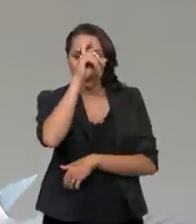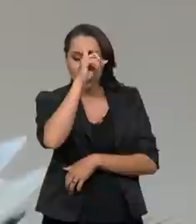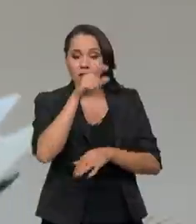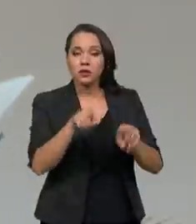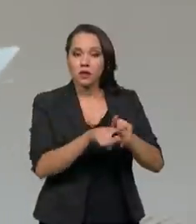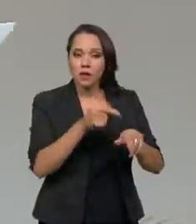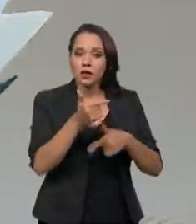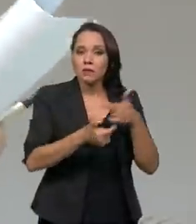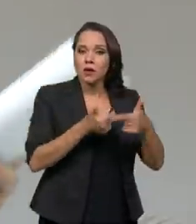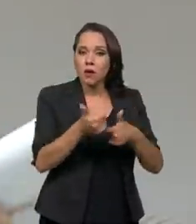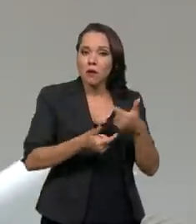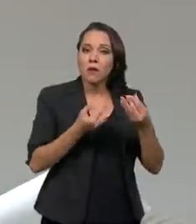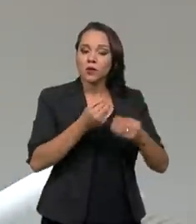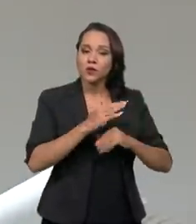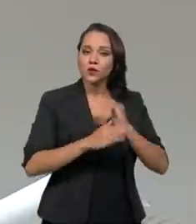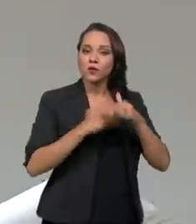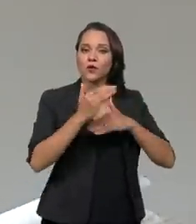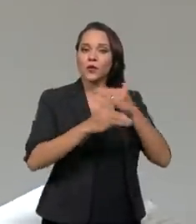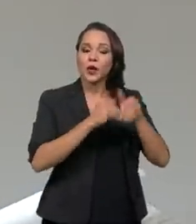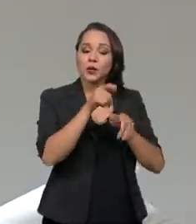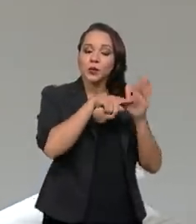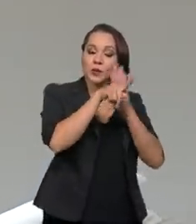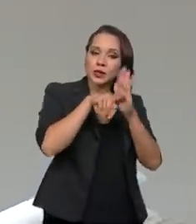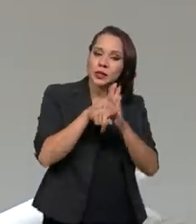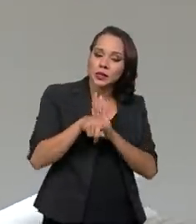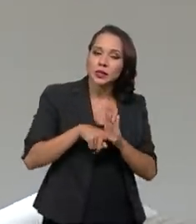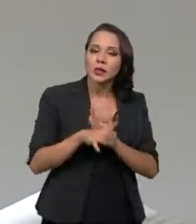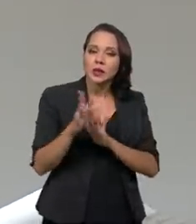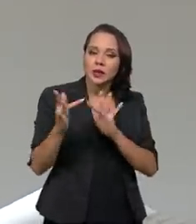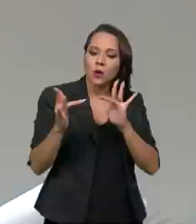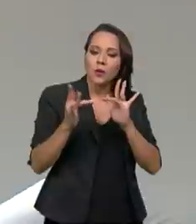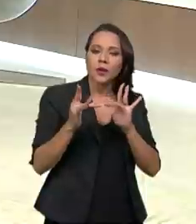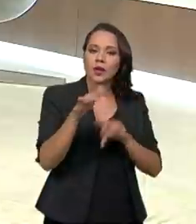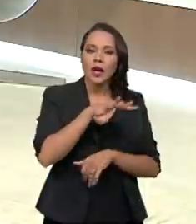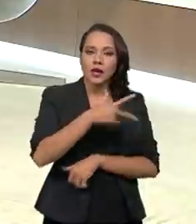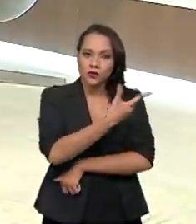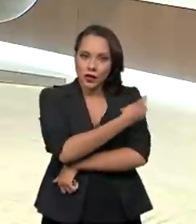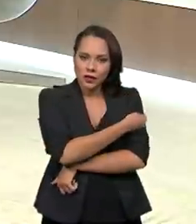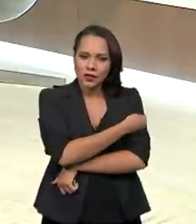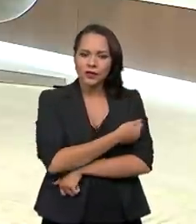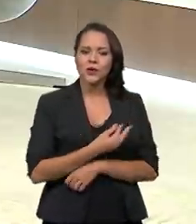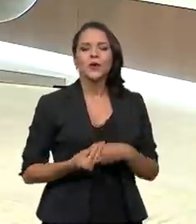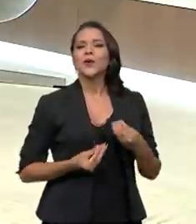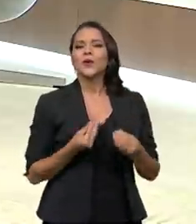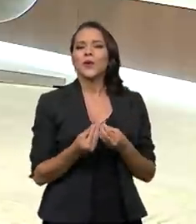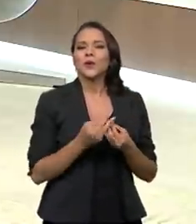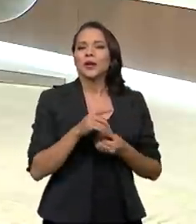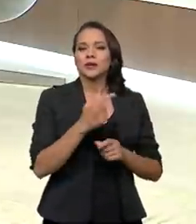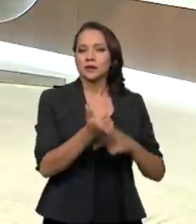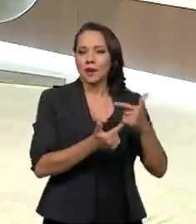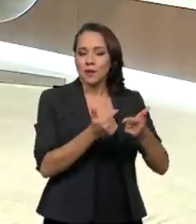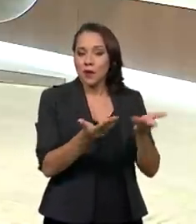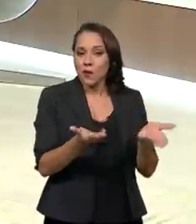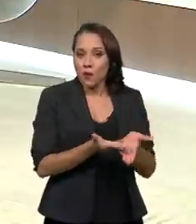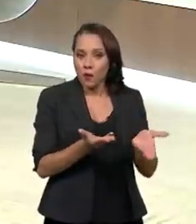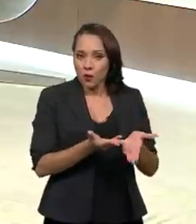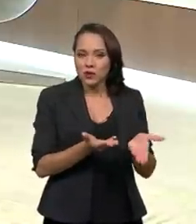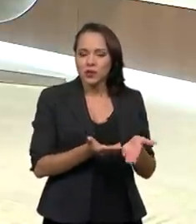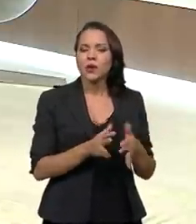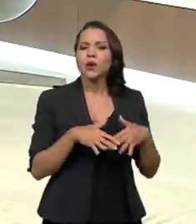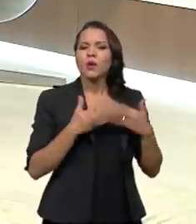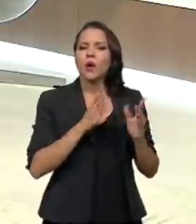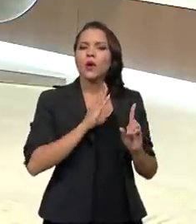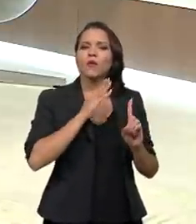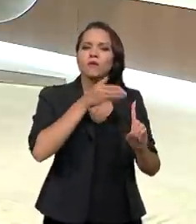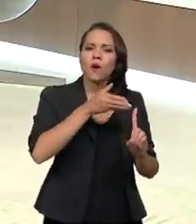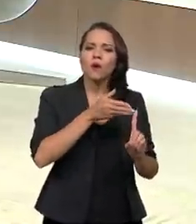ela trabalhou no desenvolvimento de pesquisas ligadas a vacinas. Perfeitamente. Como é que está esse trabalho hoje, presidente? Qual que é